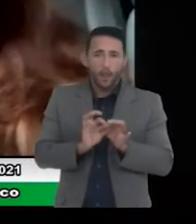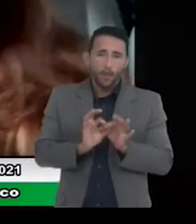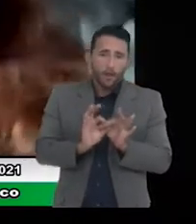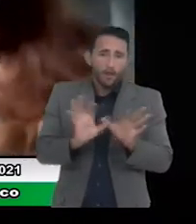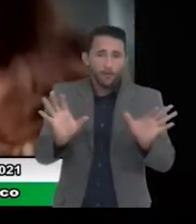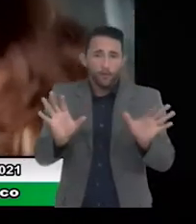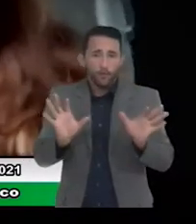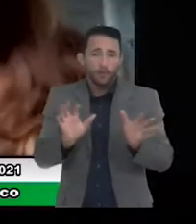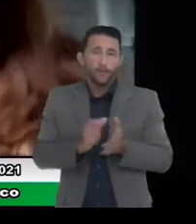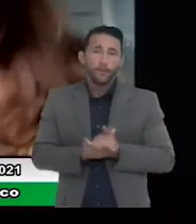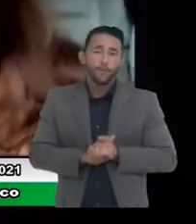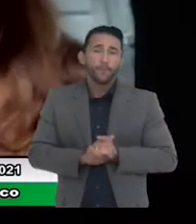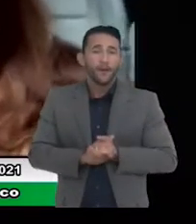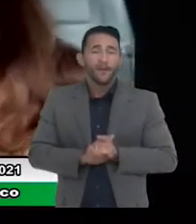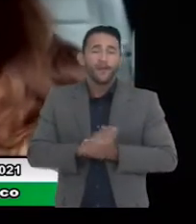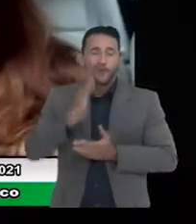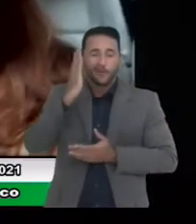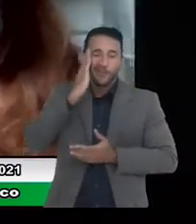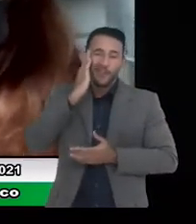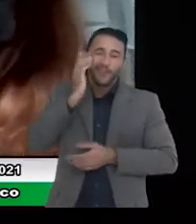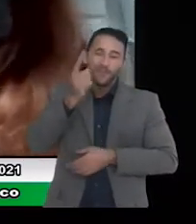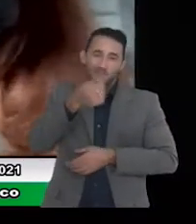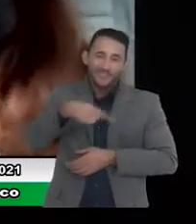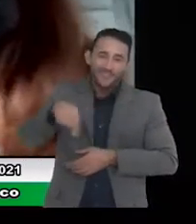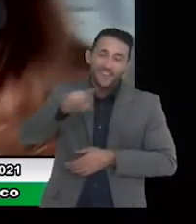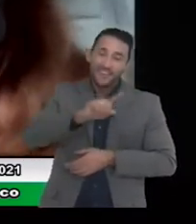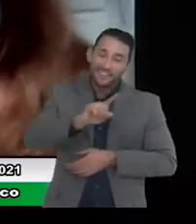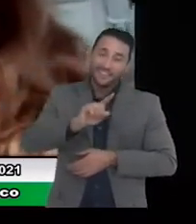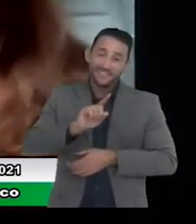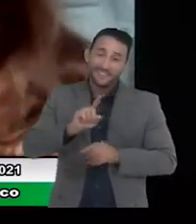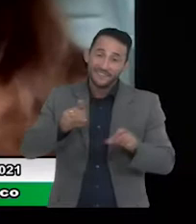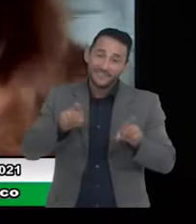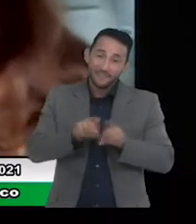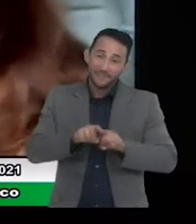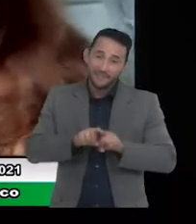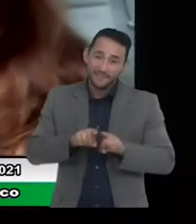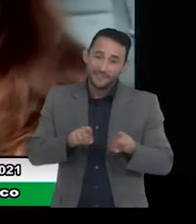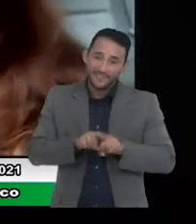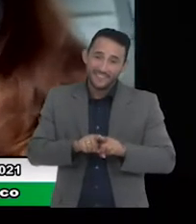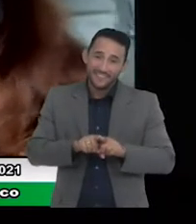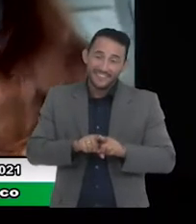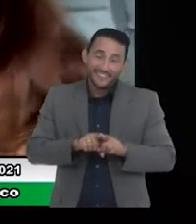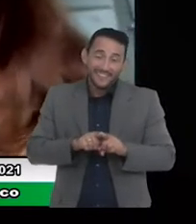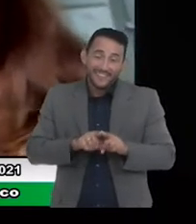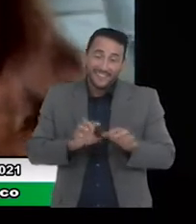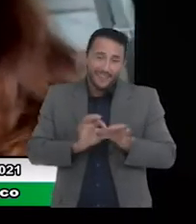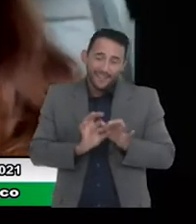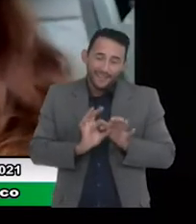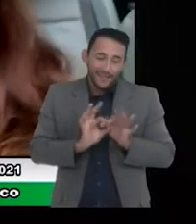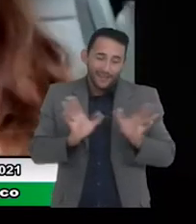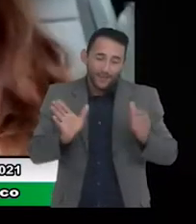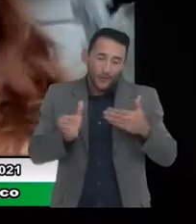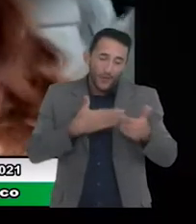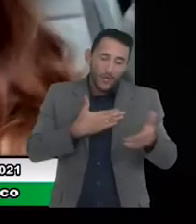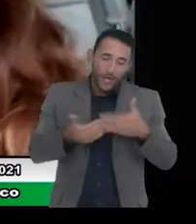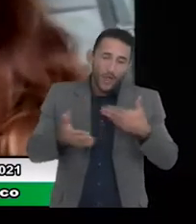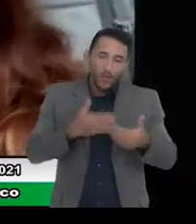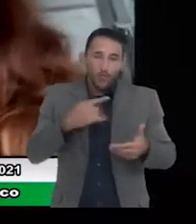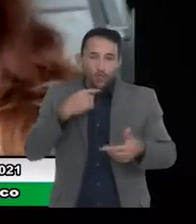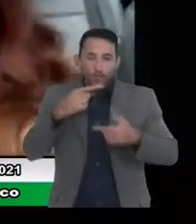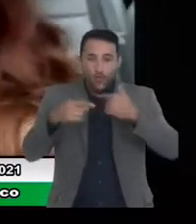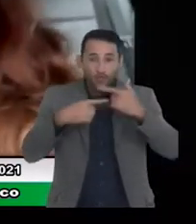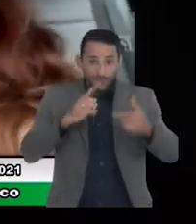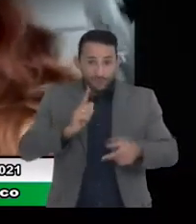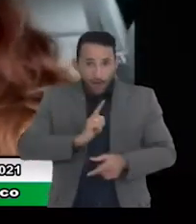e eu sei que vocês também lembrando que apesar da audiência pública vocês sempre estão abertos para qualquer dúvida que os vereadores